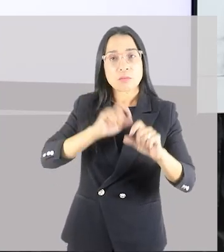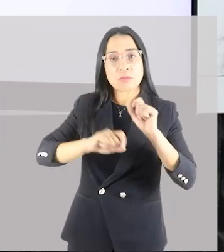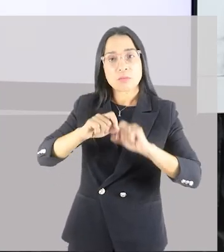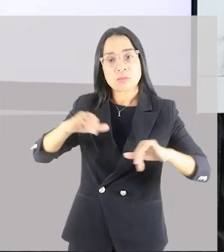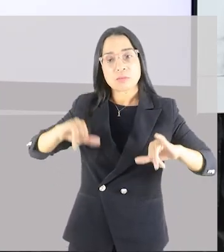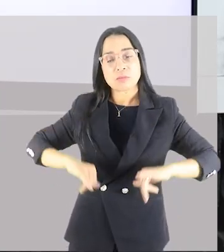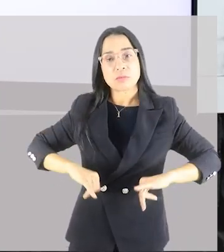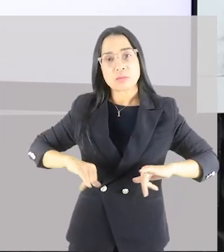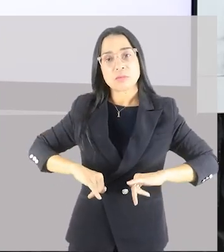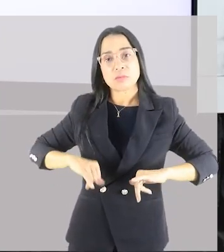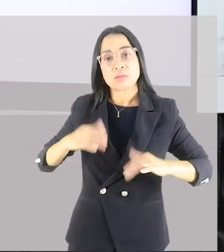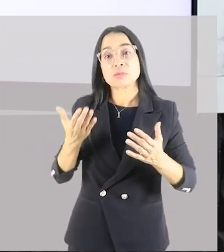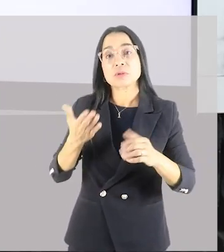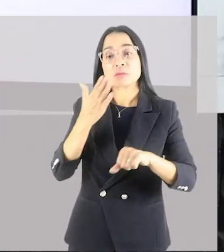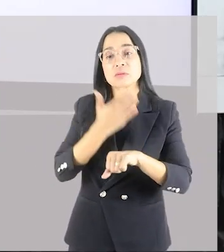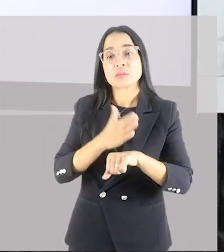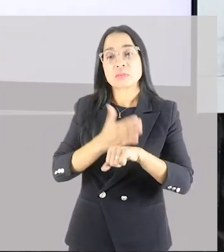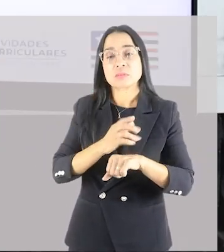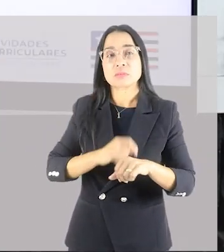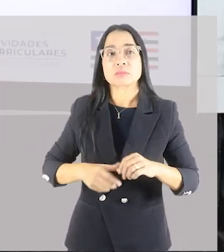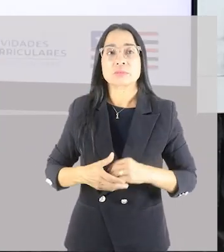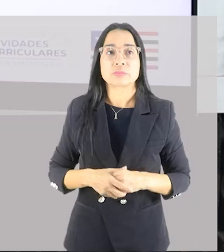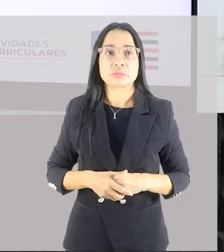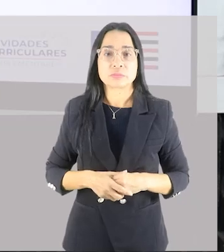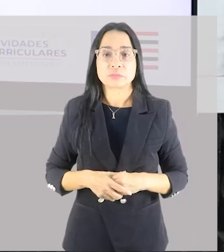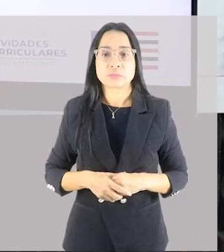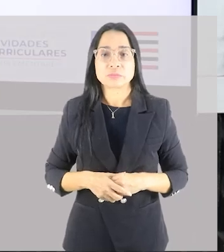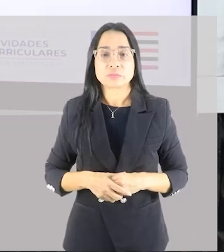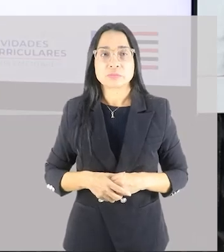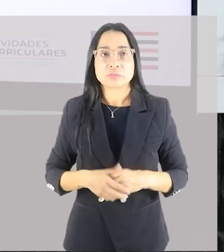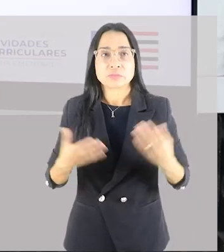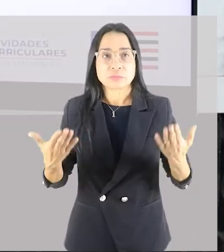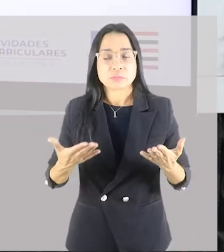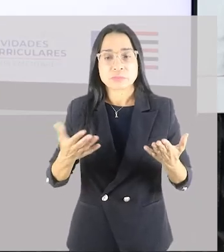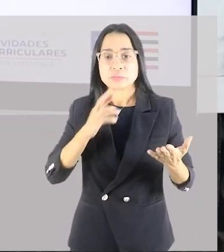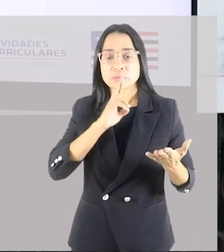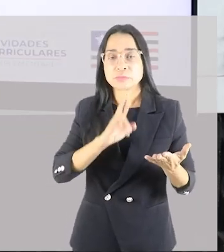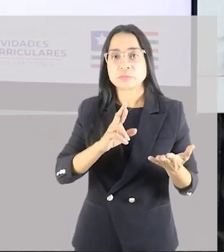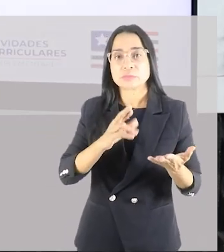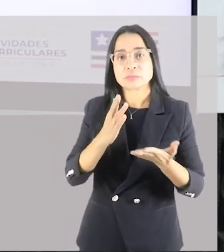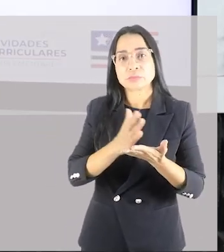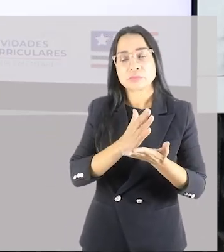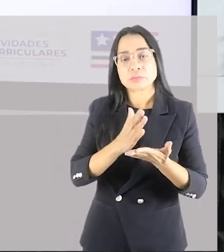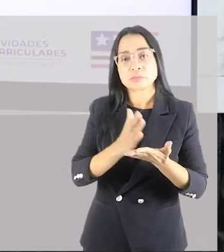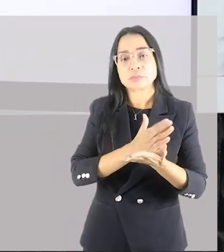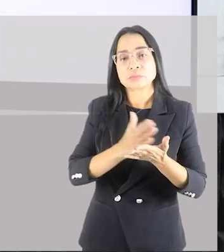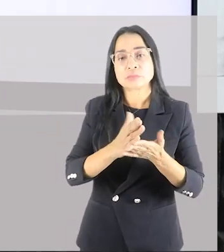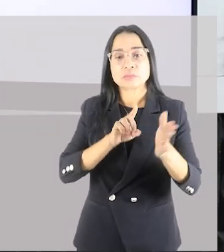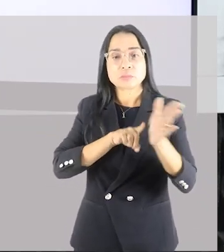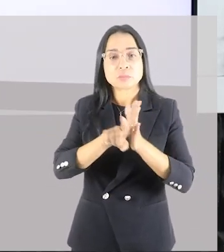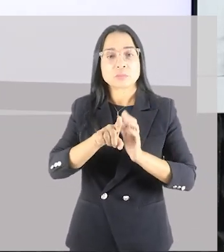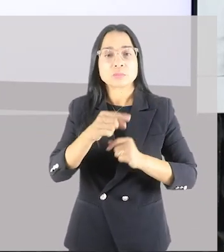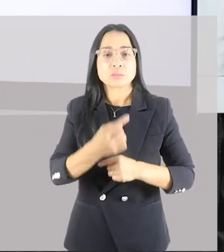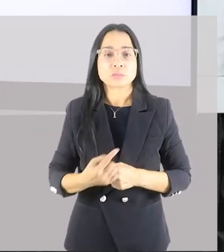aquela atividade. Beleza? E aí vamos para a resolução do nosso exercício para a gente